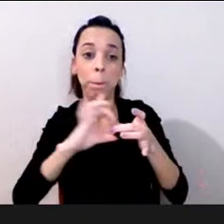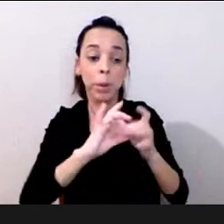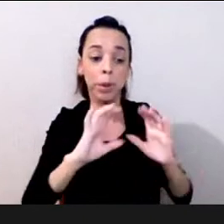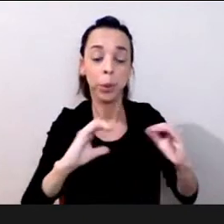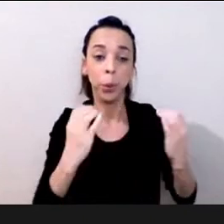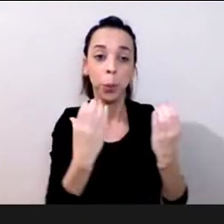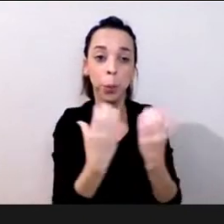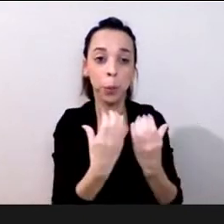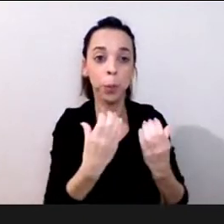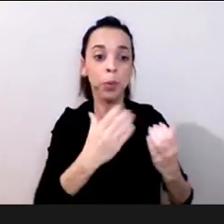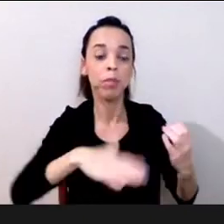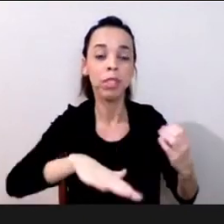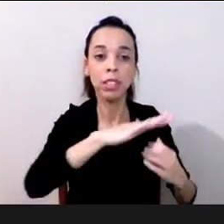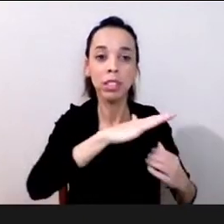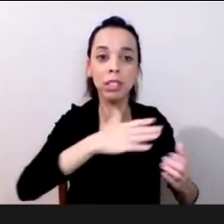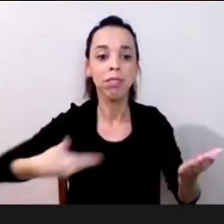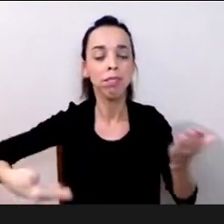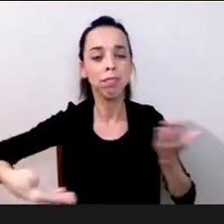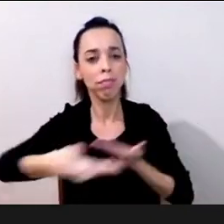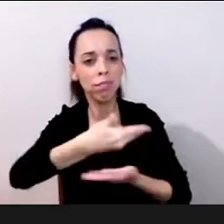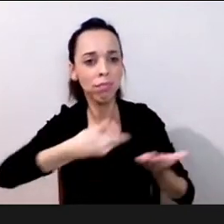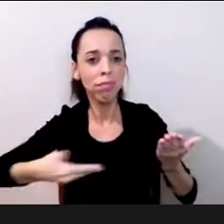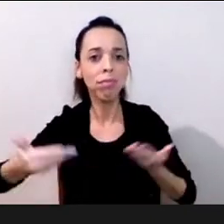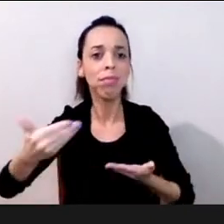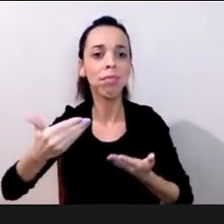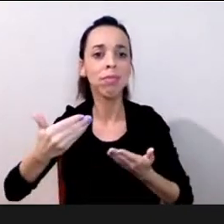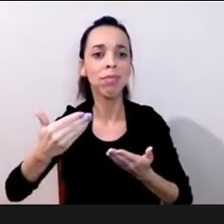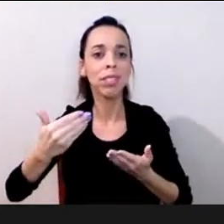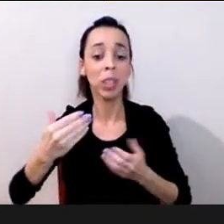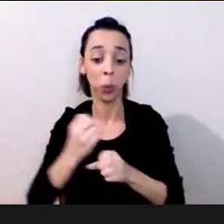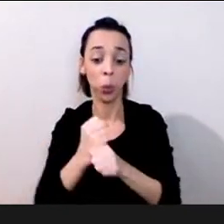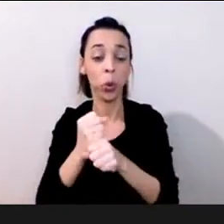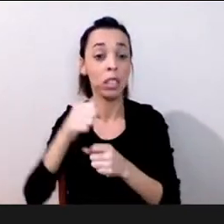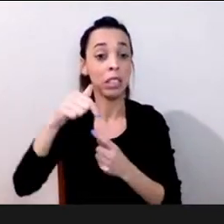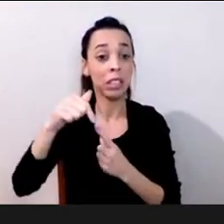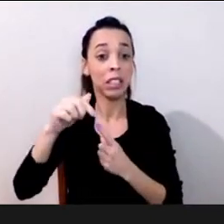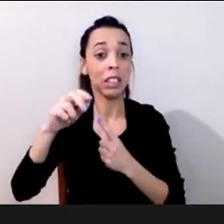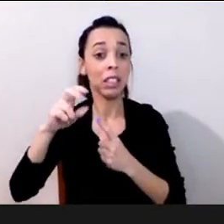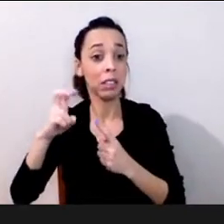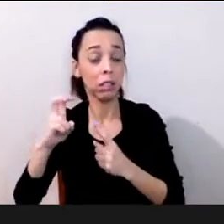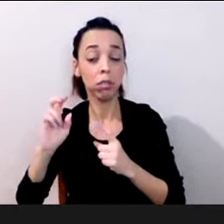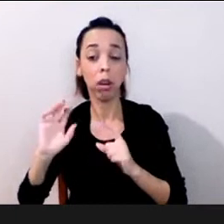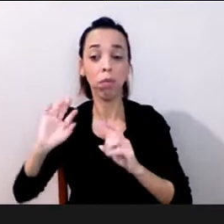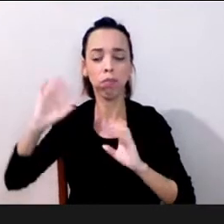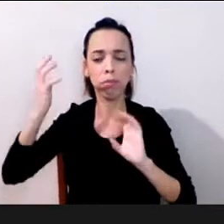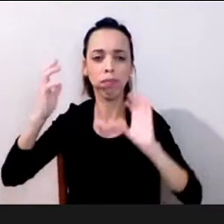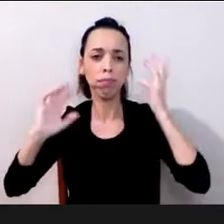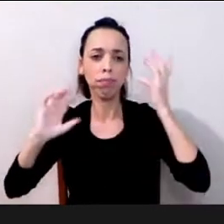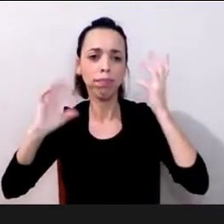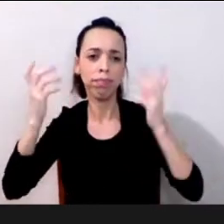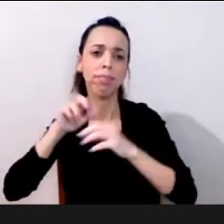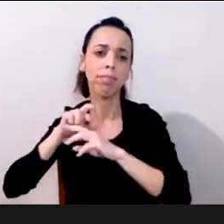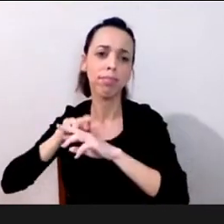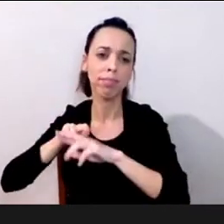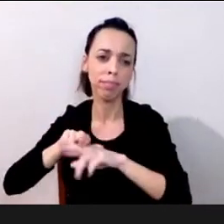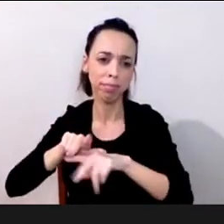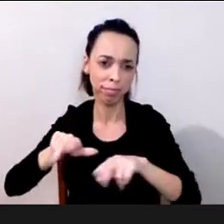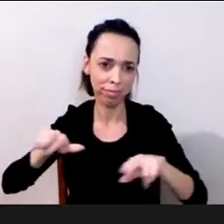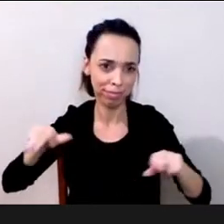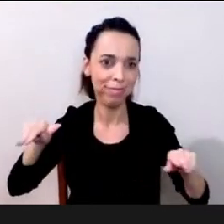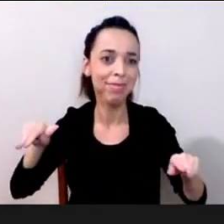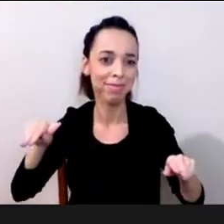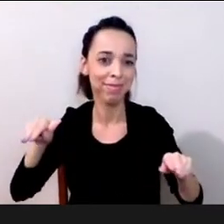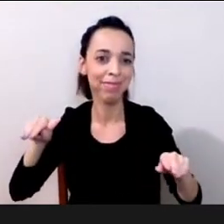contextos e momentos políticos econômicos e sociais e para isso amanhã nós temos uma mesa muito especial